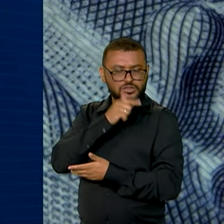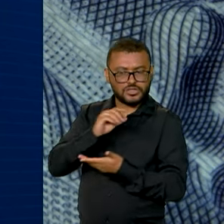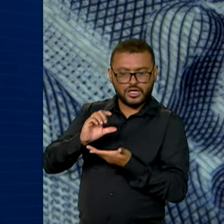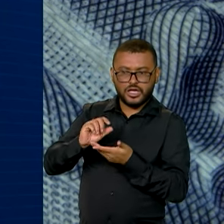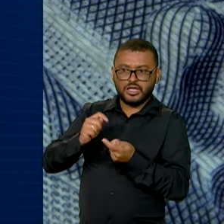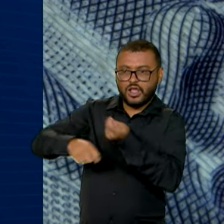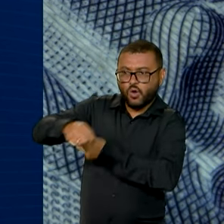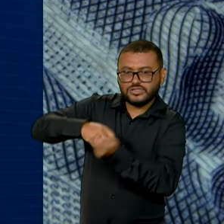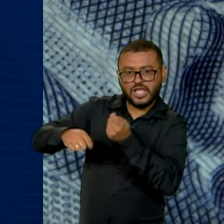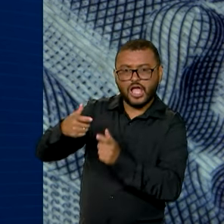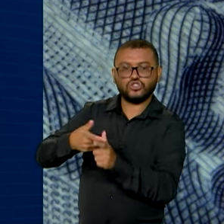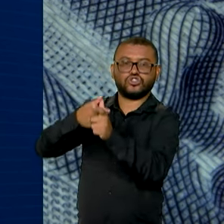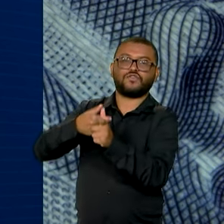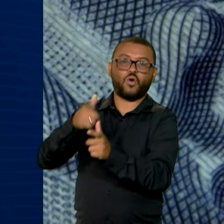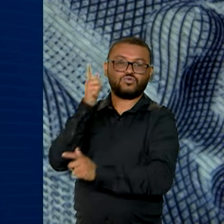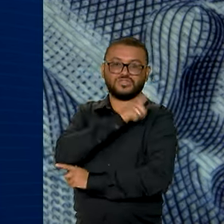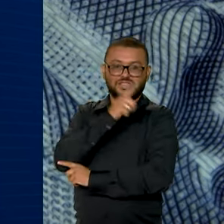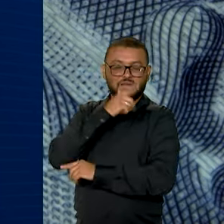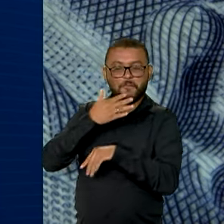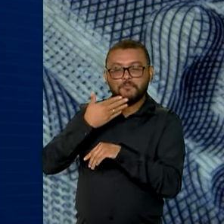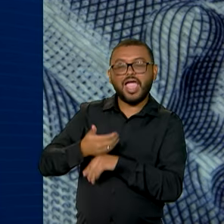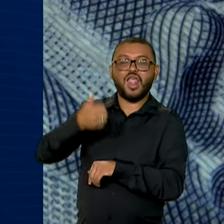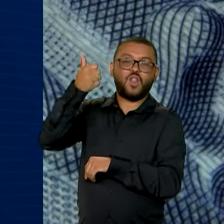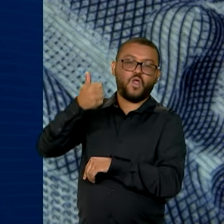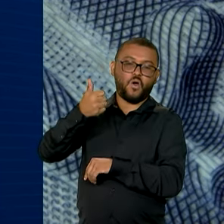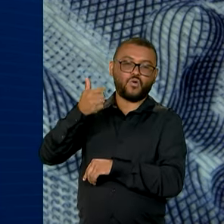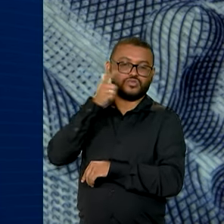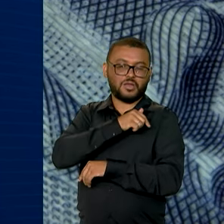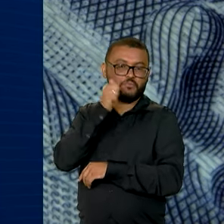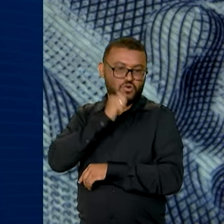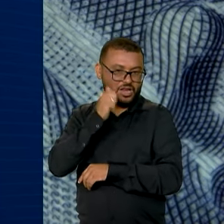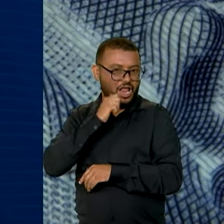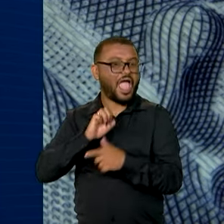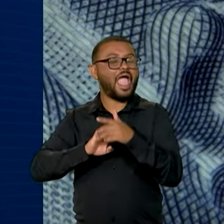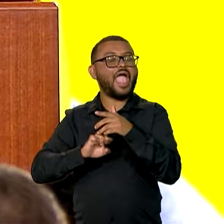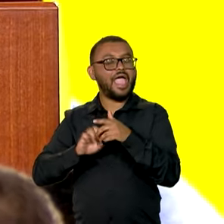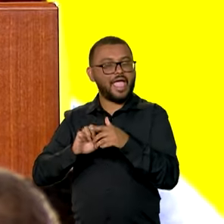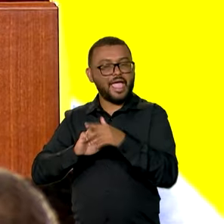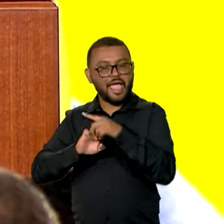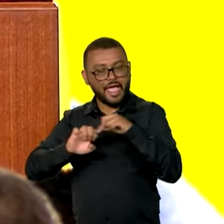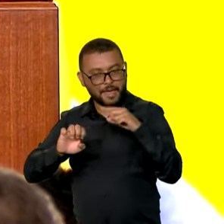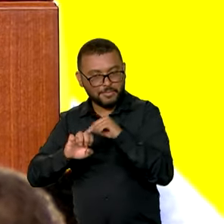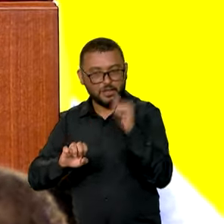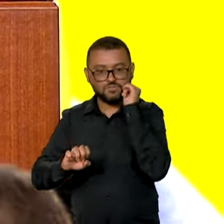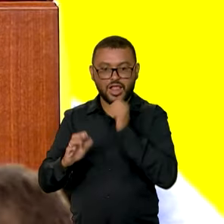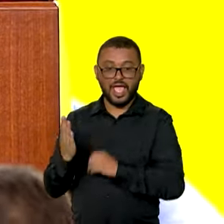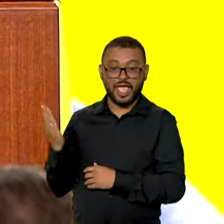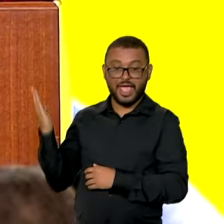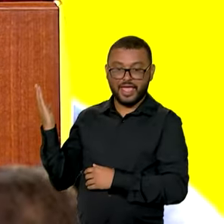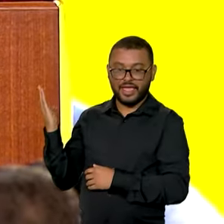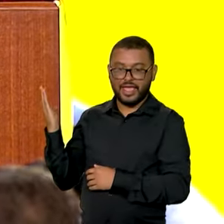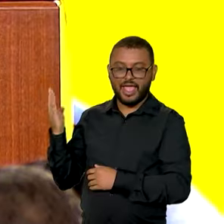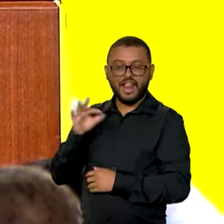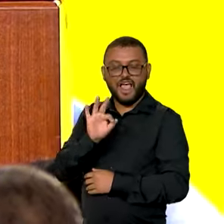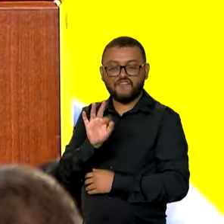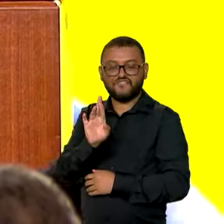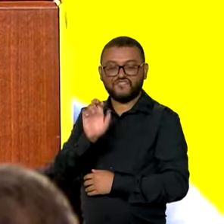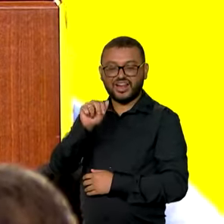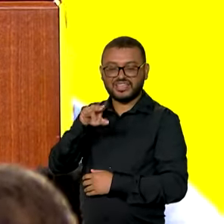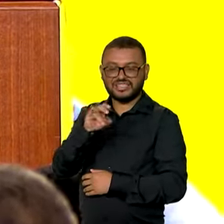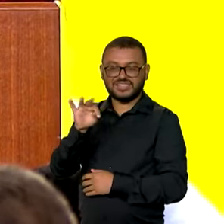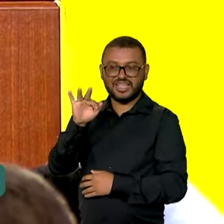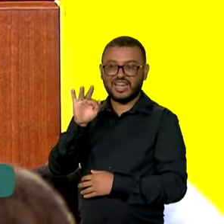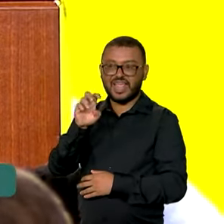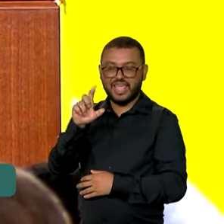renegociação das dívidas e criar melhores condições para mulheres empreendedoras. Francilene Bezerra, que mora em Fortaleza, no